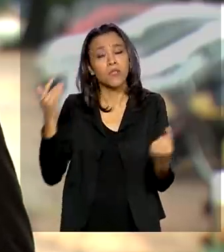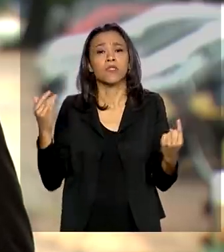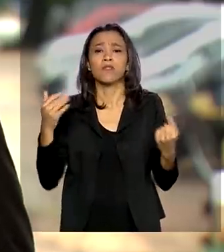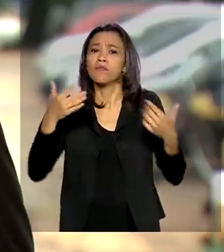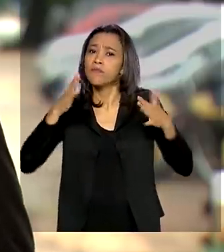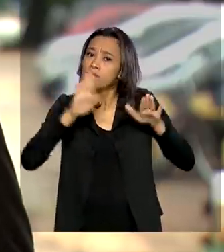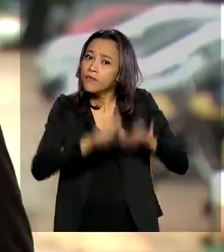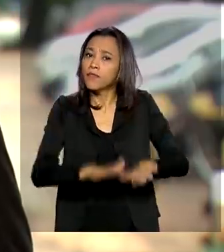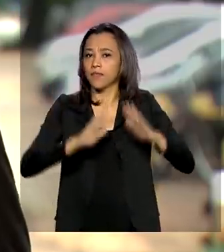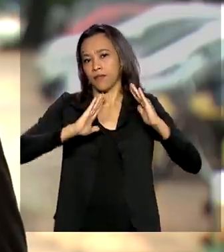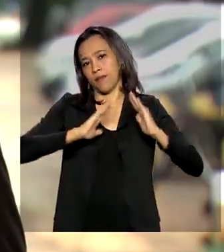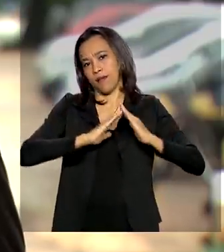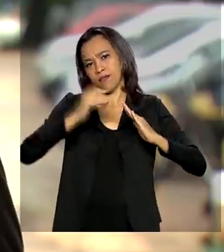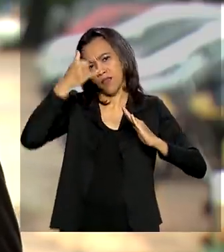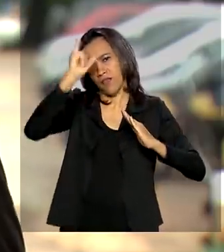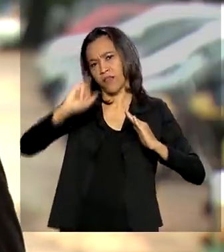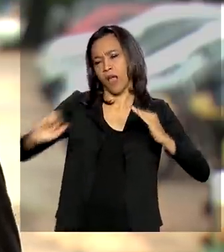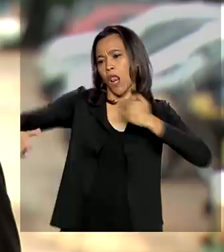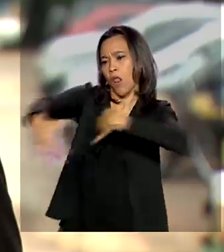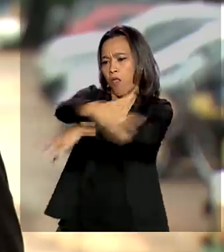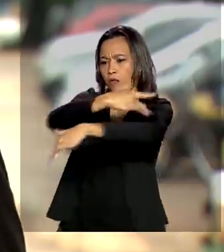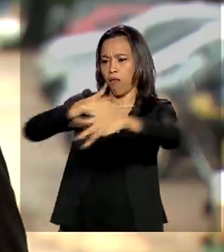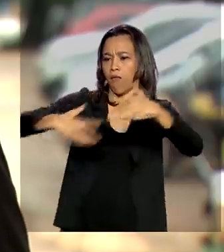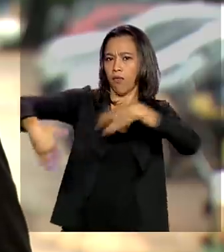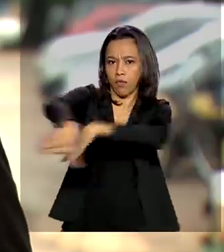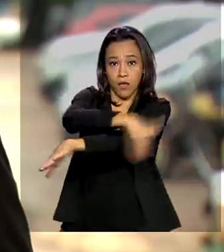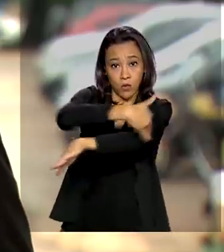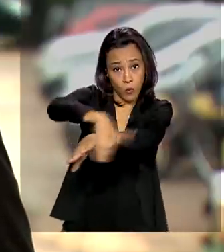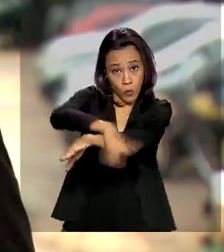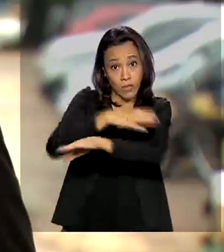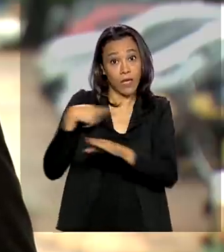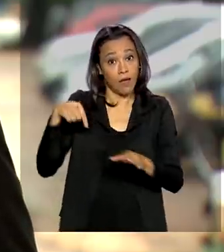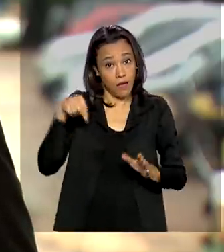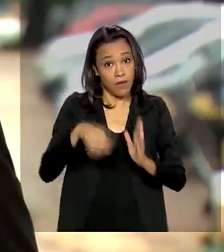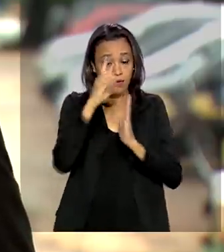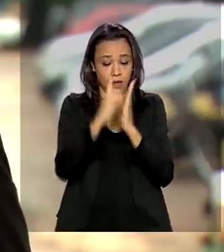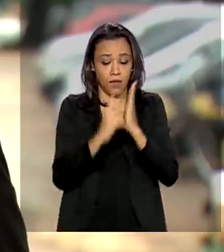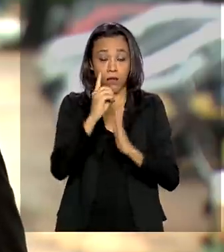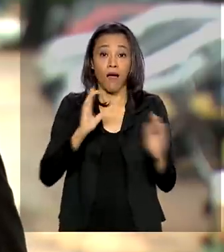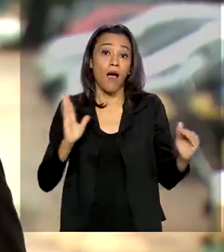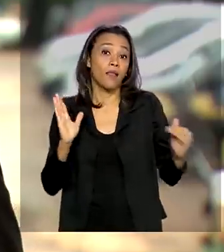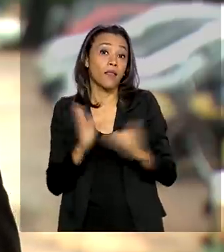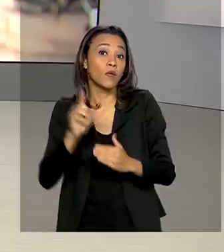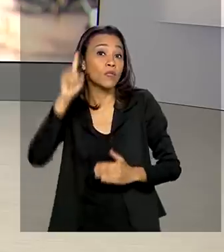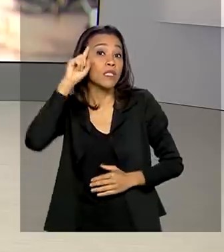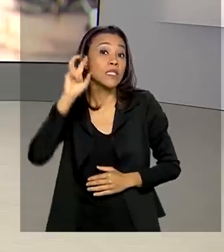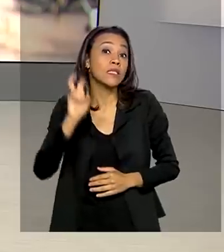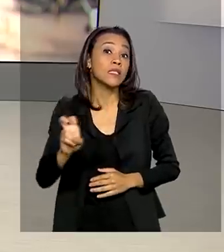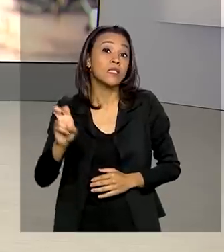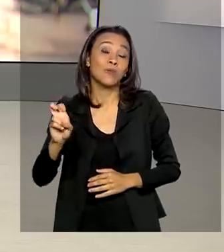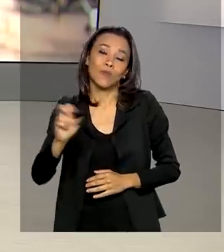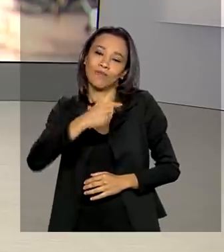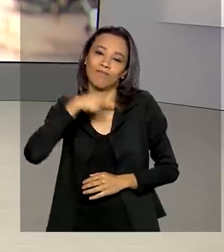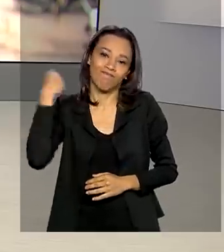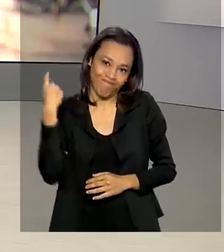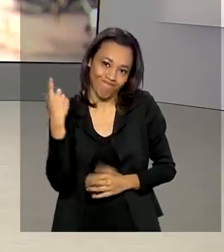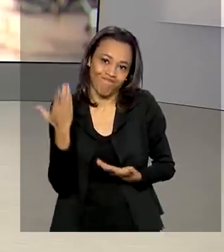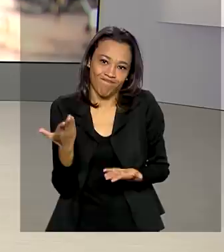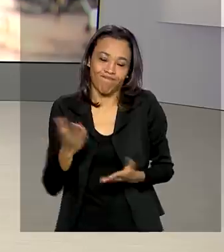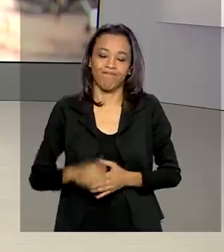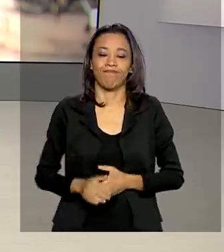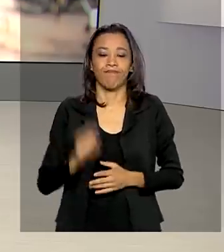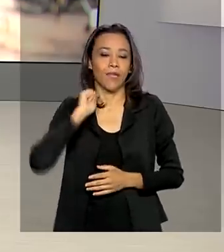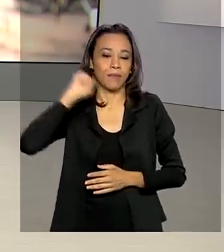aglomeração nas ruas. Esse decreto aí tem a validade até o dia 5 de abril, Roberto. É isso, Glauco. Obrigado pelas